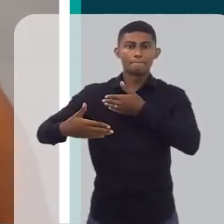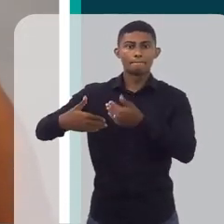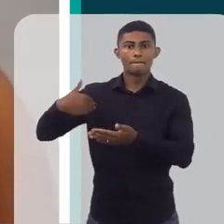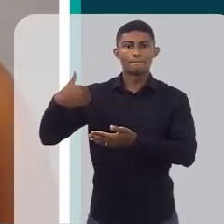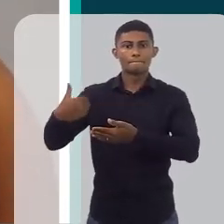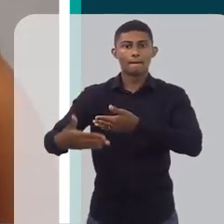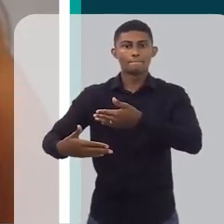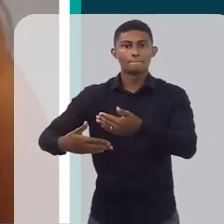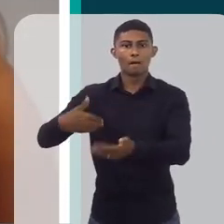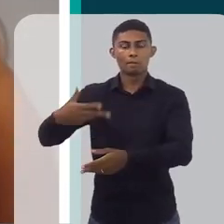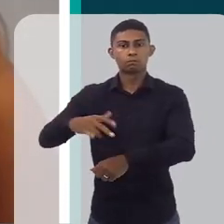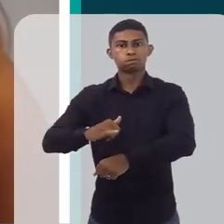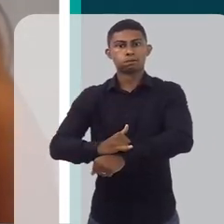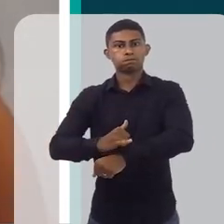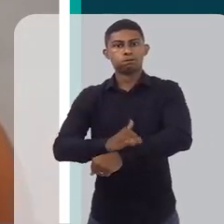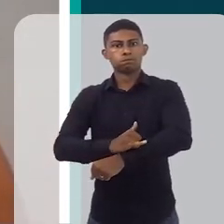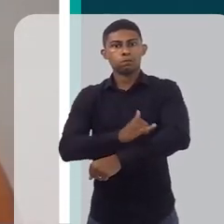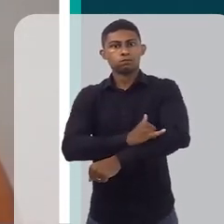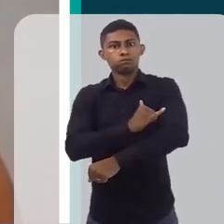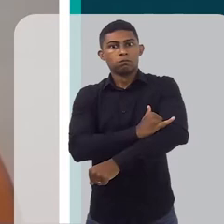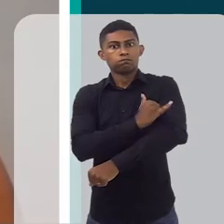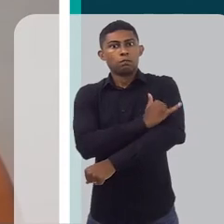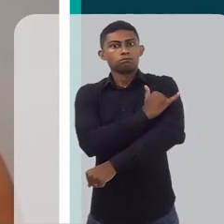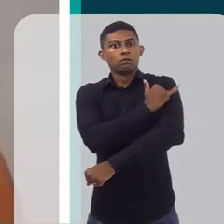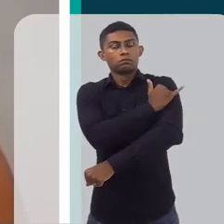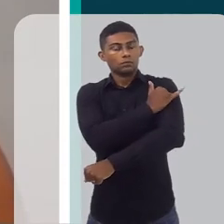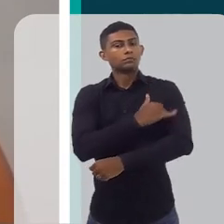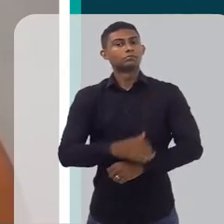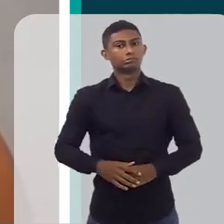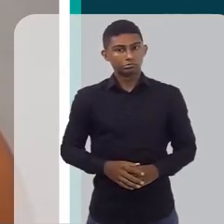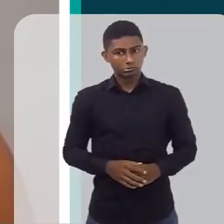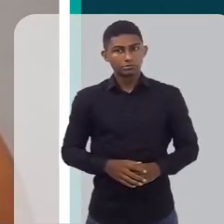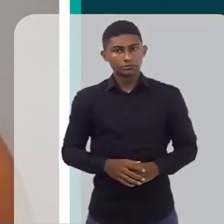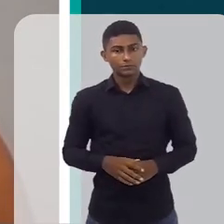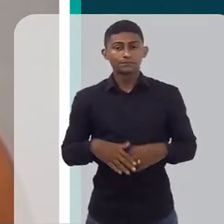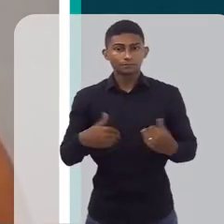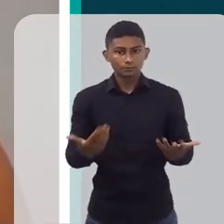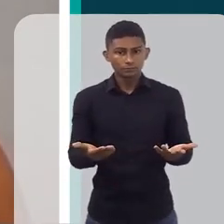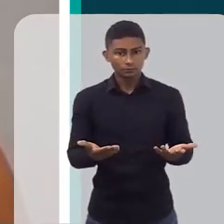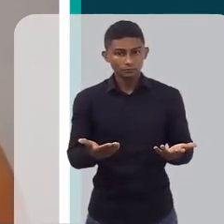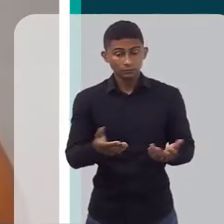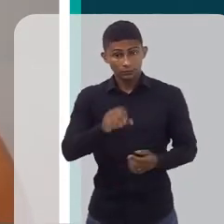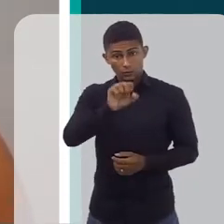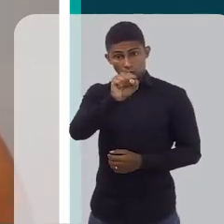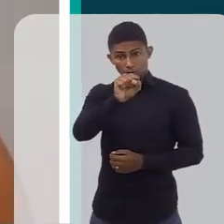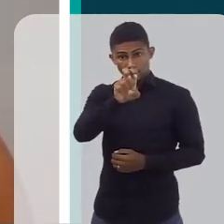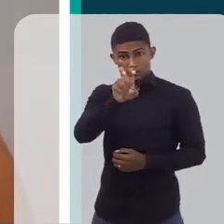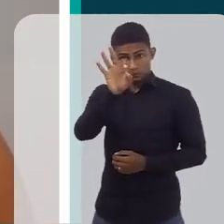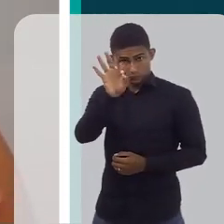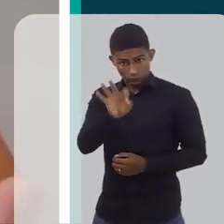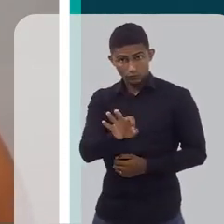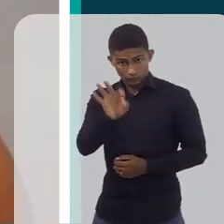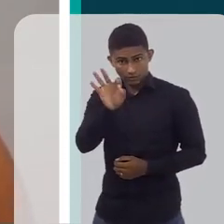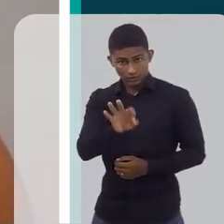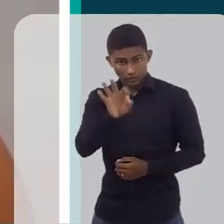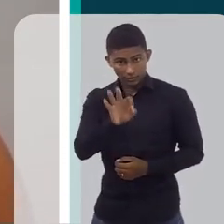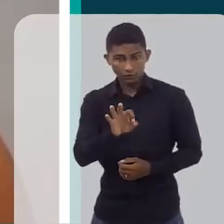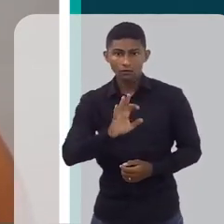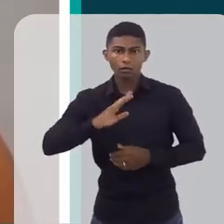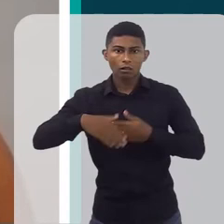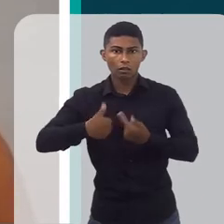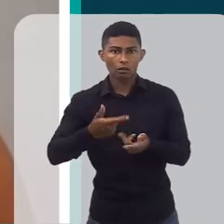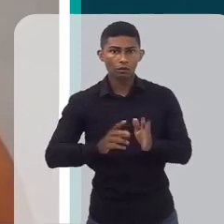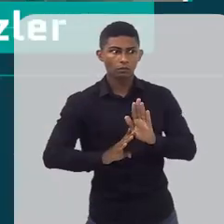a obesidade é progressiva e recorrente. Então, você sai do percentil 85, que é o